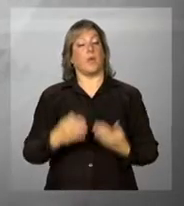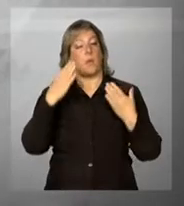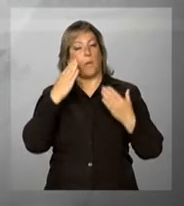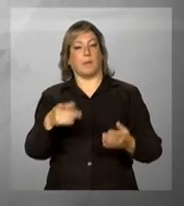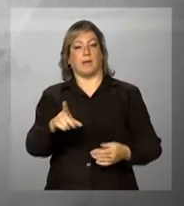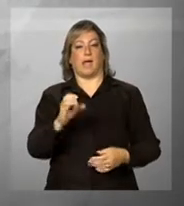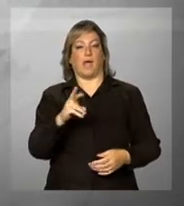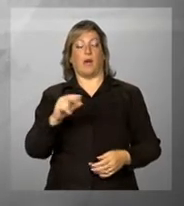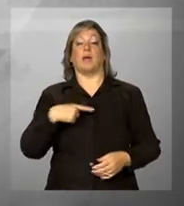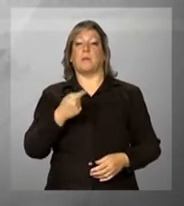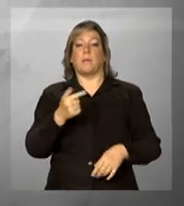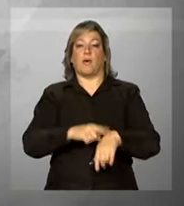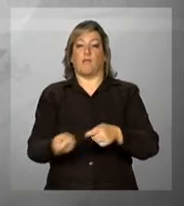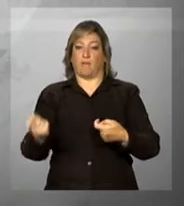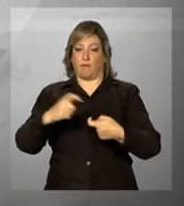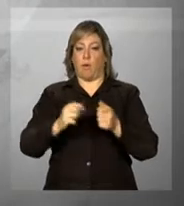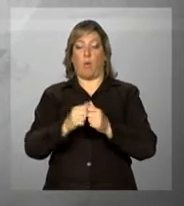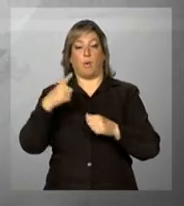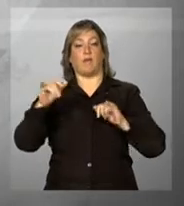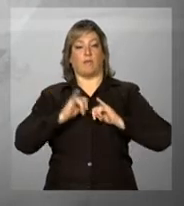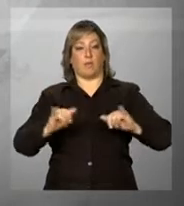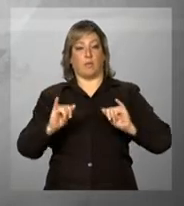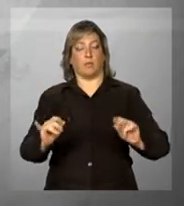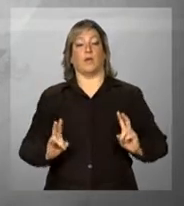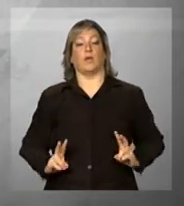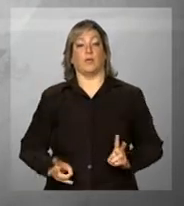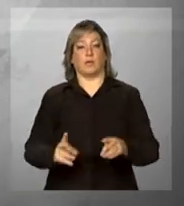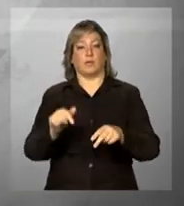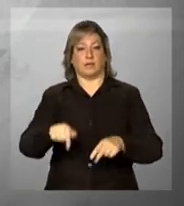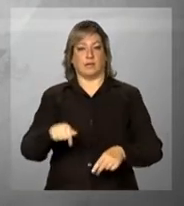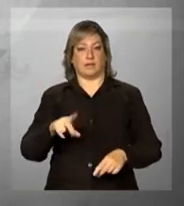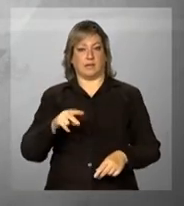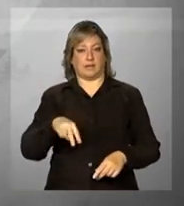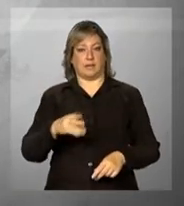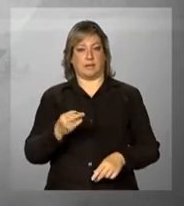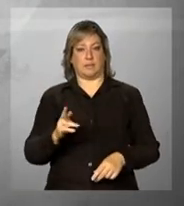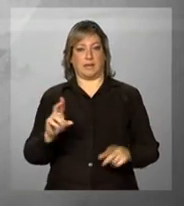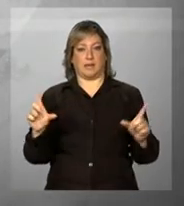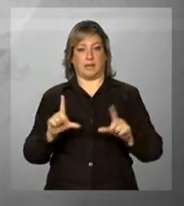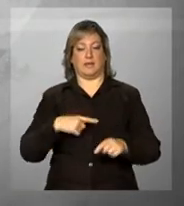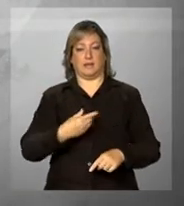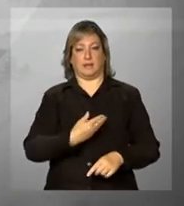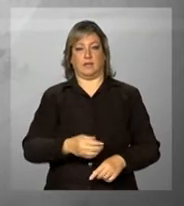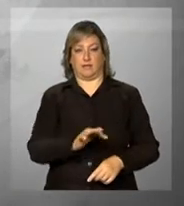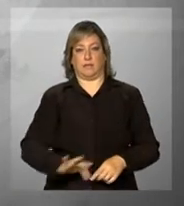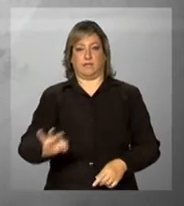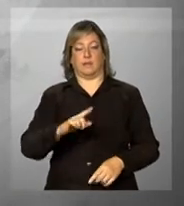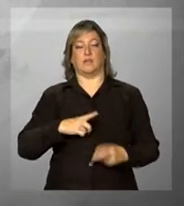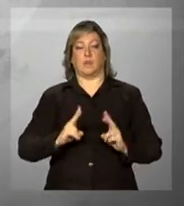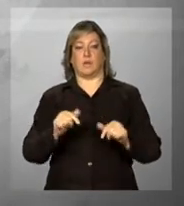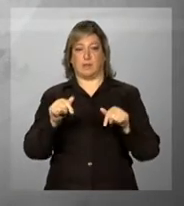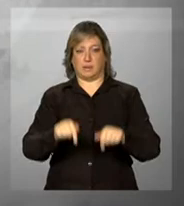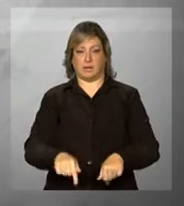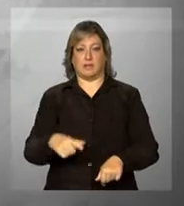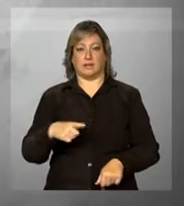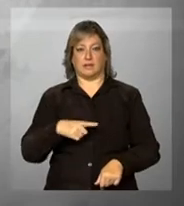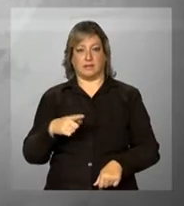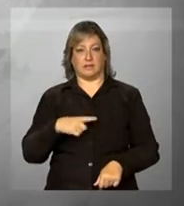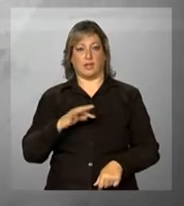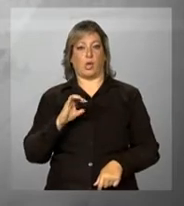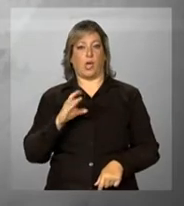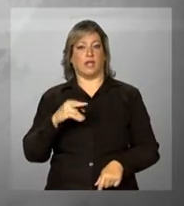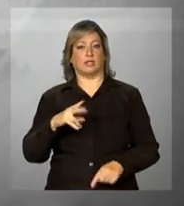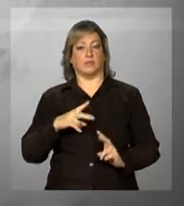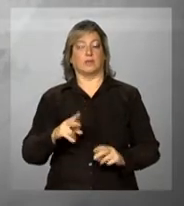Obrigada, Carolina. E daqui a pouco a gente volta com outras informações sobre a solenidade de entrega de certificados do Pronatec no Tocantins.